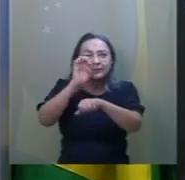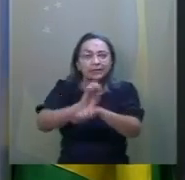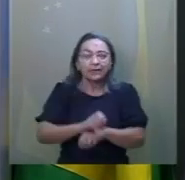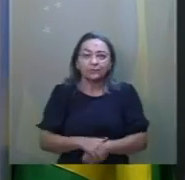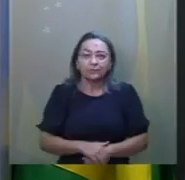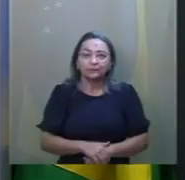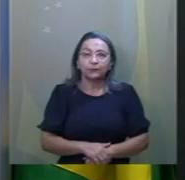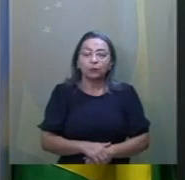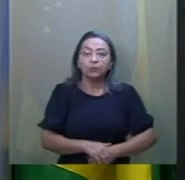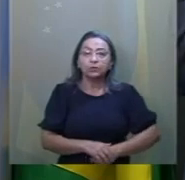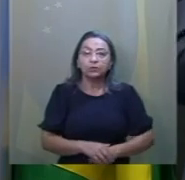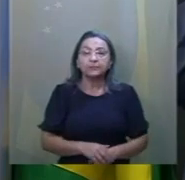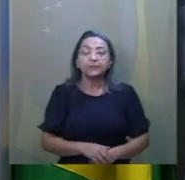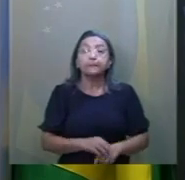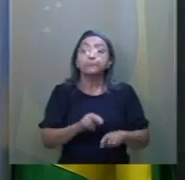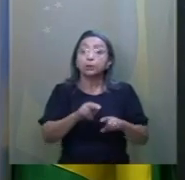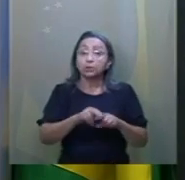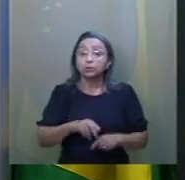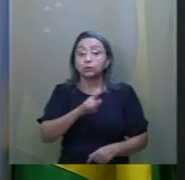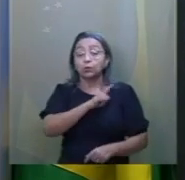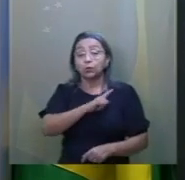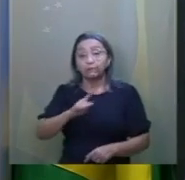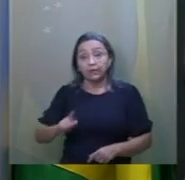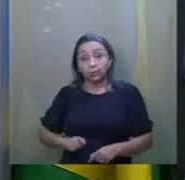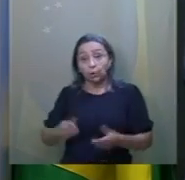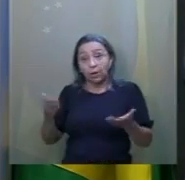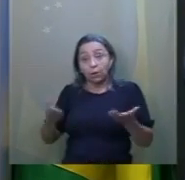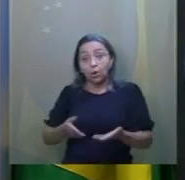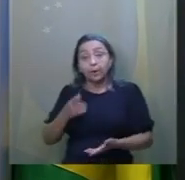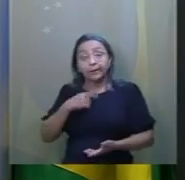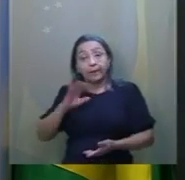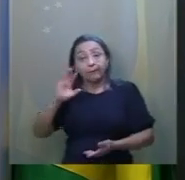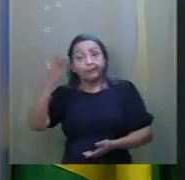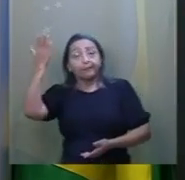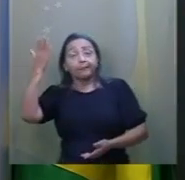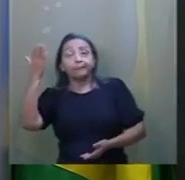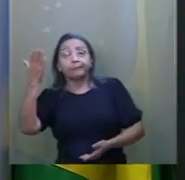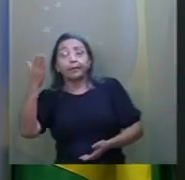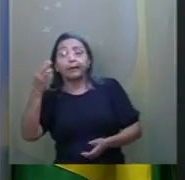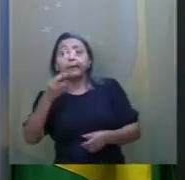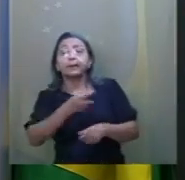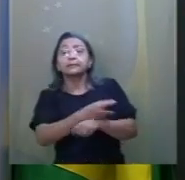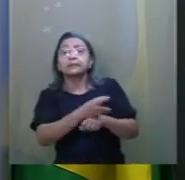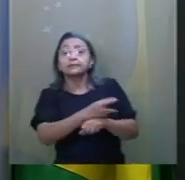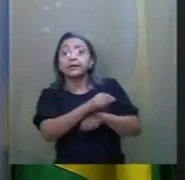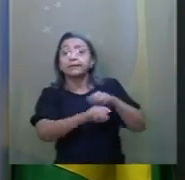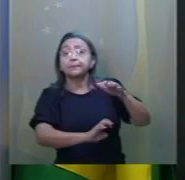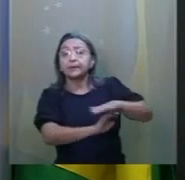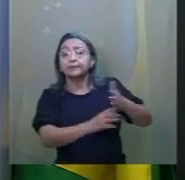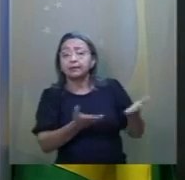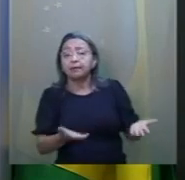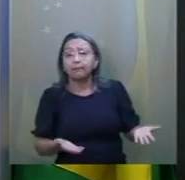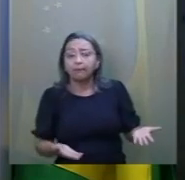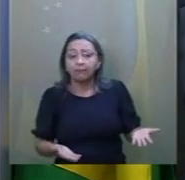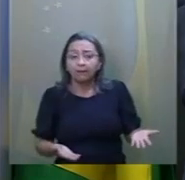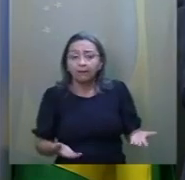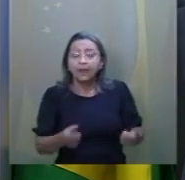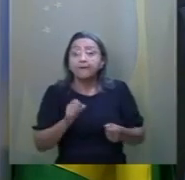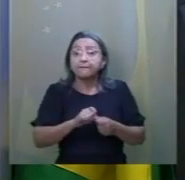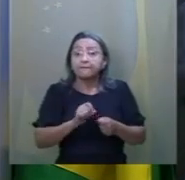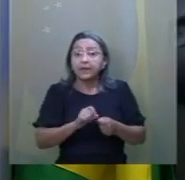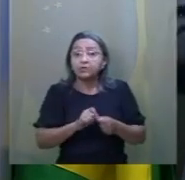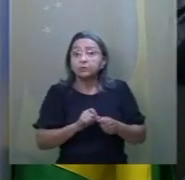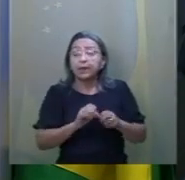E por isso, então, governador Flávio Dino decidiu estatizar a empresa. Ou seja, fez uma